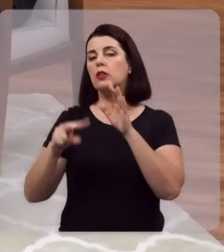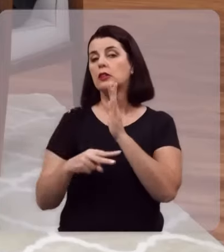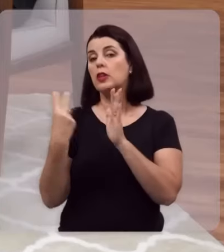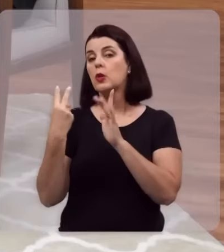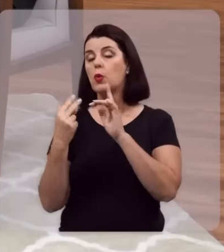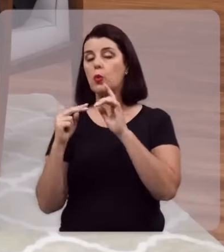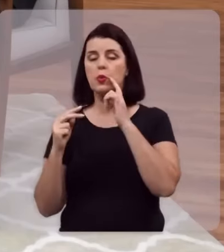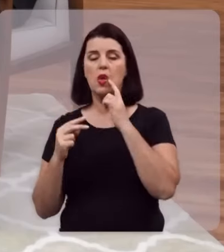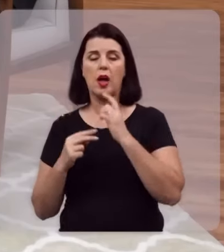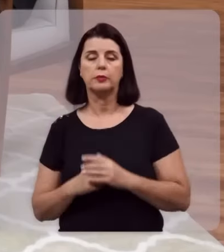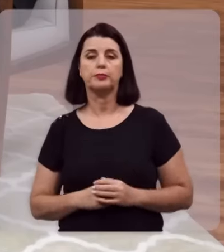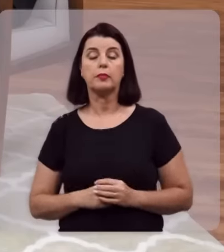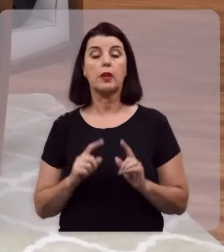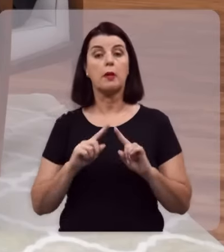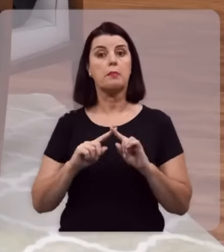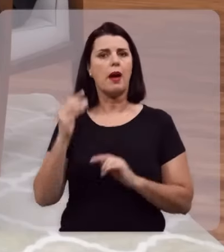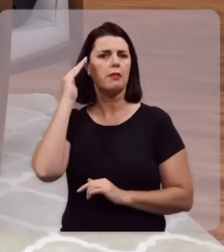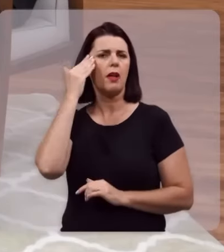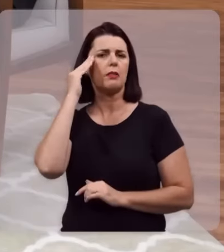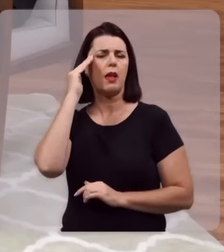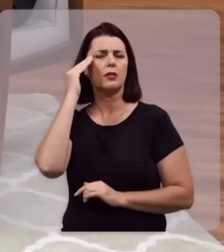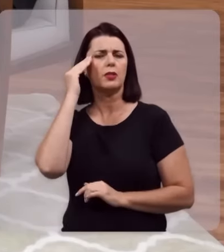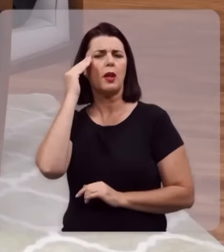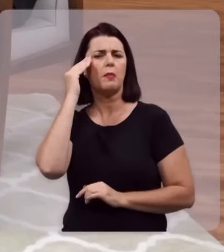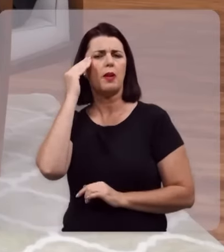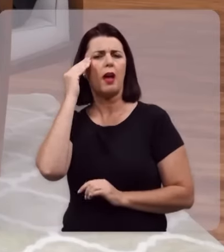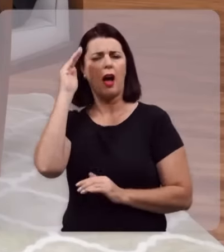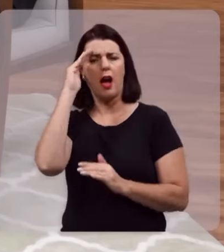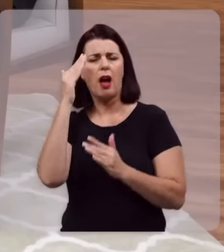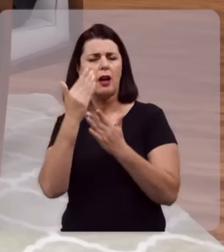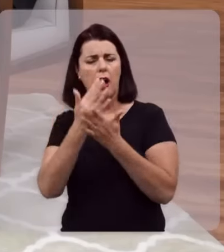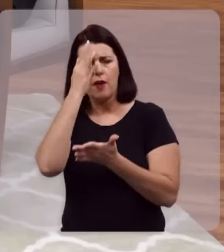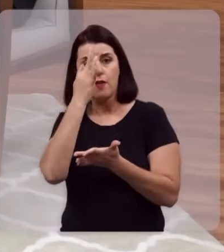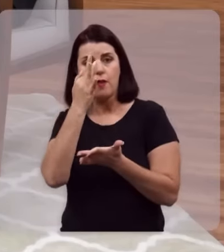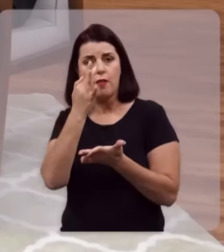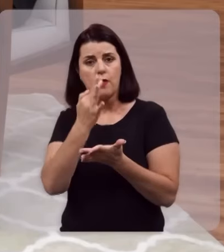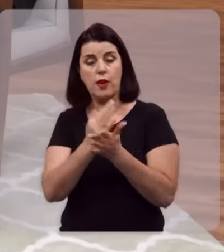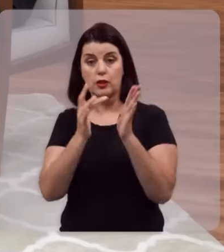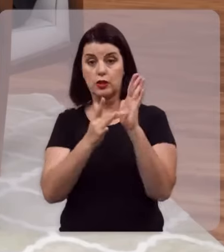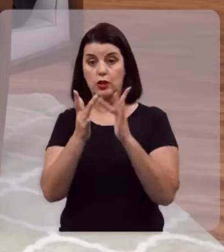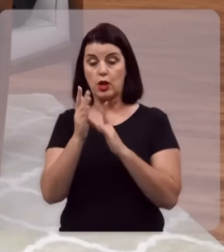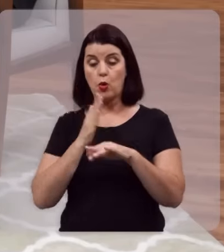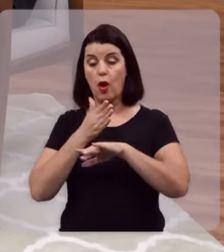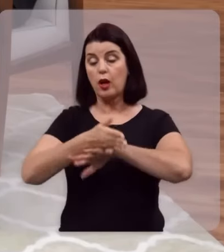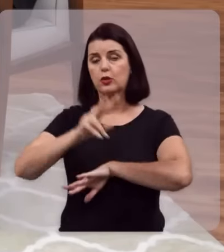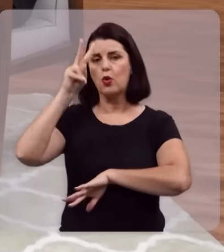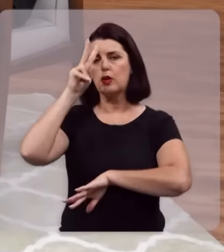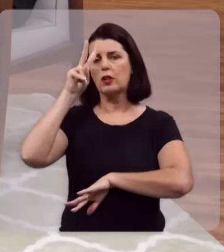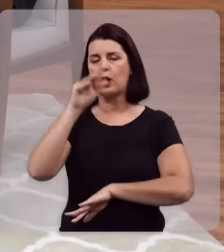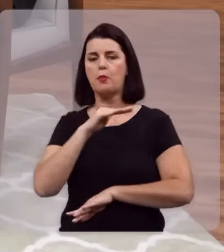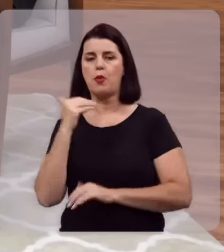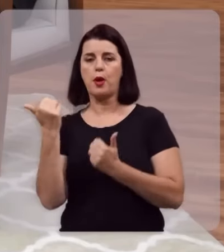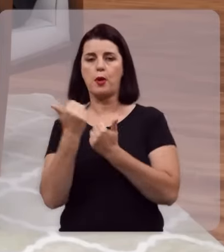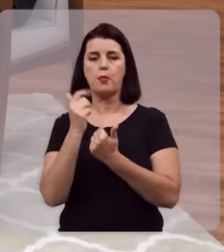significado disso. Mas a compreensão, o entendimento, a crença, fé de que Jesus entrou na história,